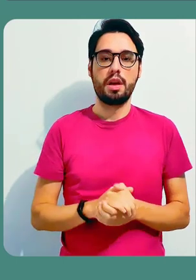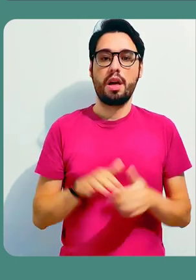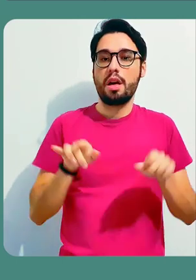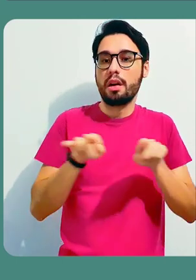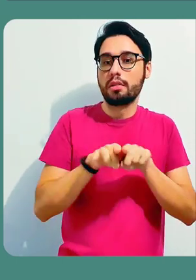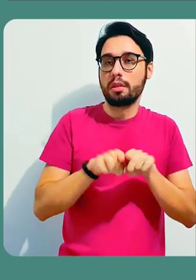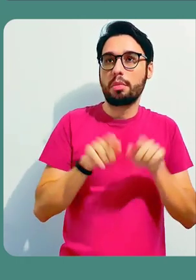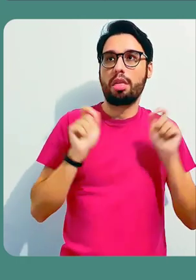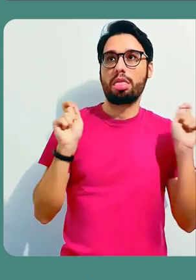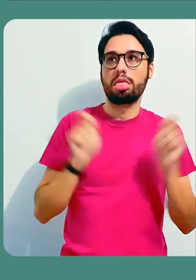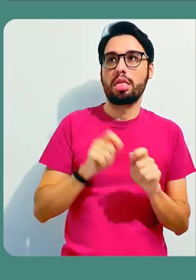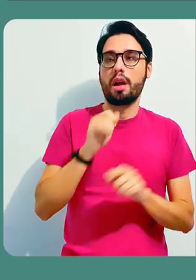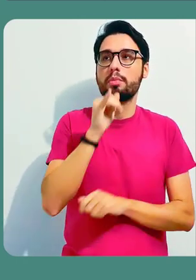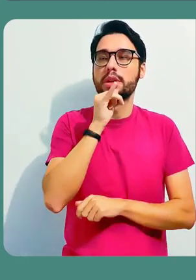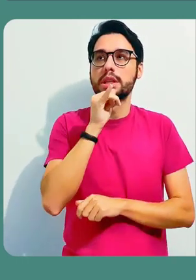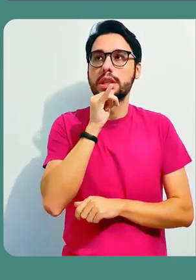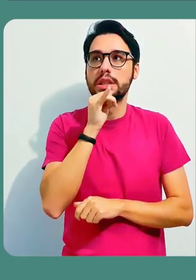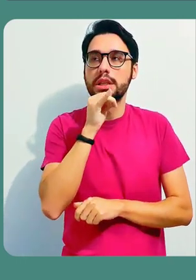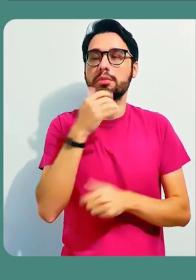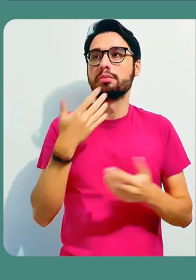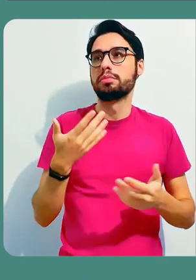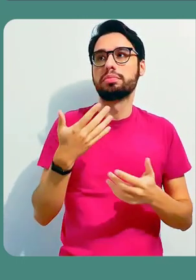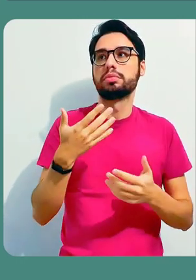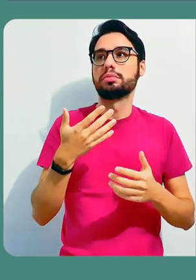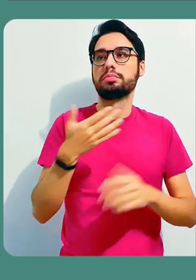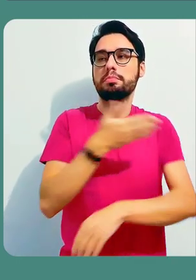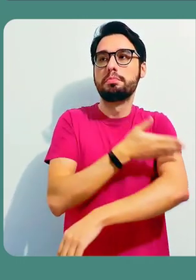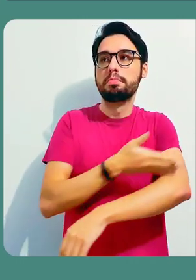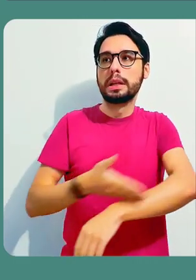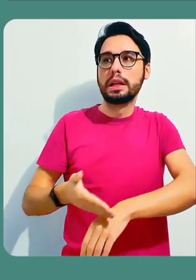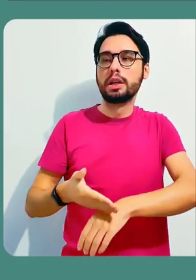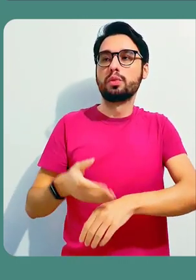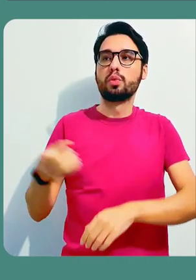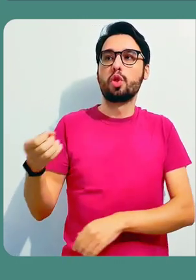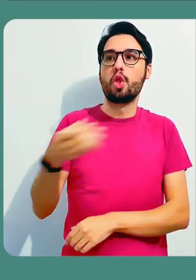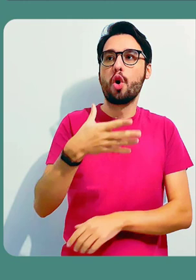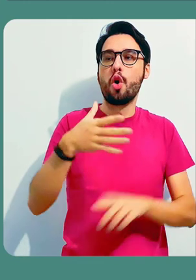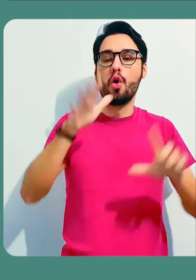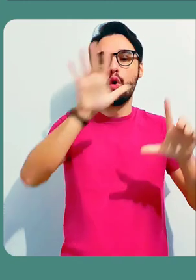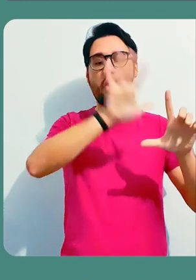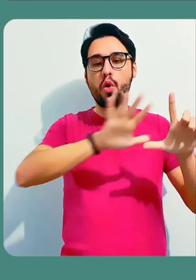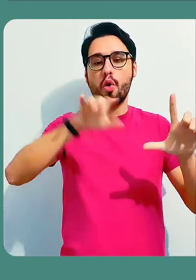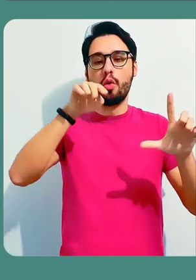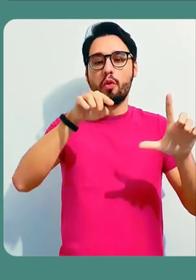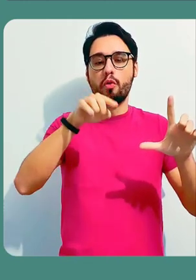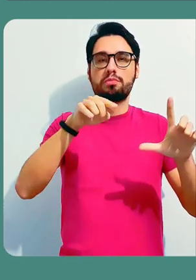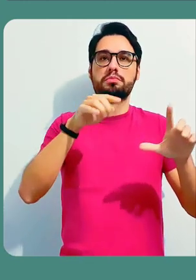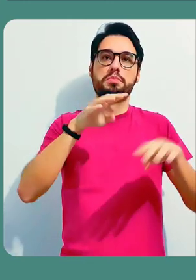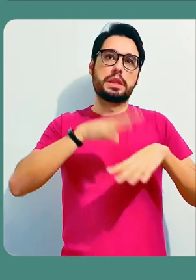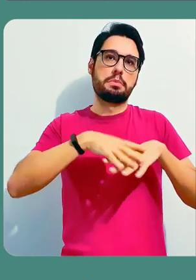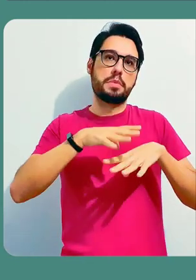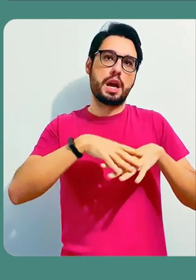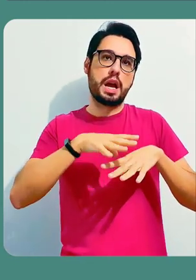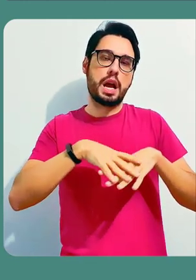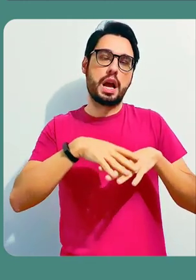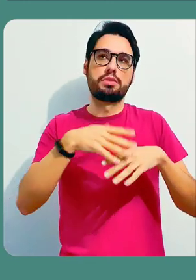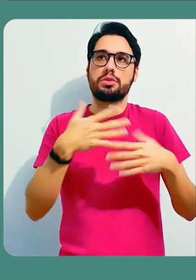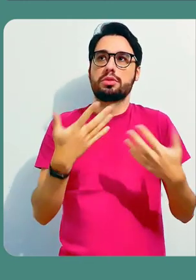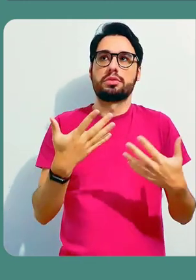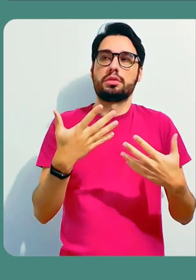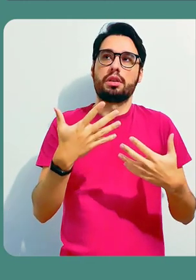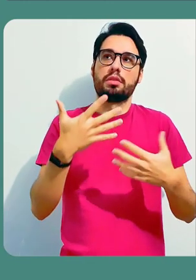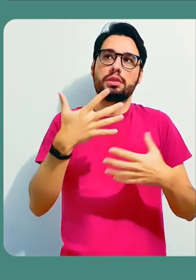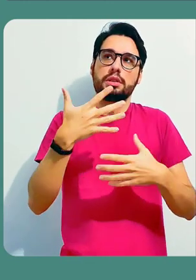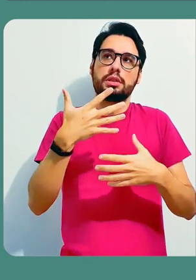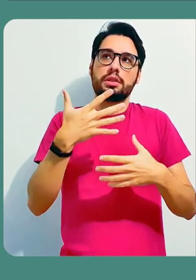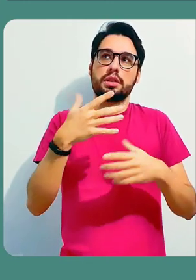ambiente virtual para os meus estudantes. Você também pode pensar em criar um Jamboard colaborativo com matéria em branco e